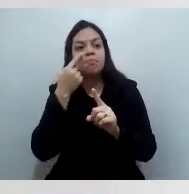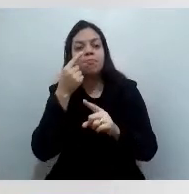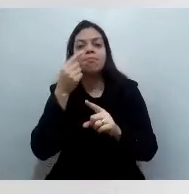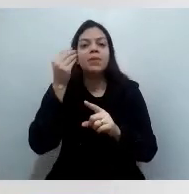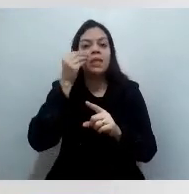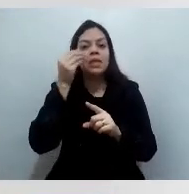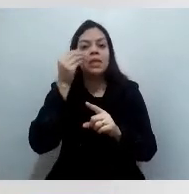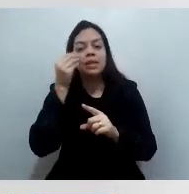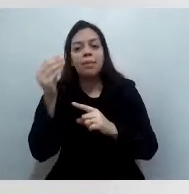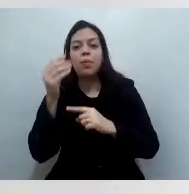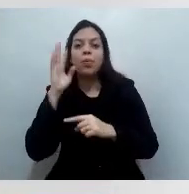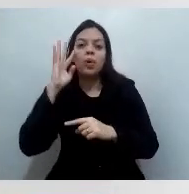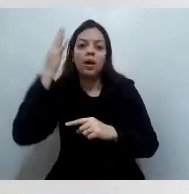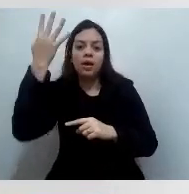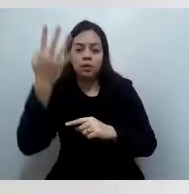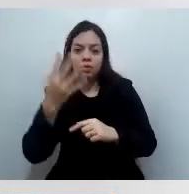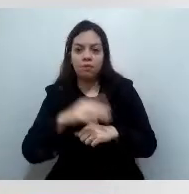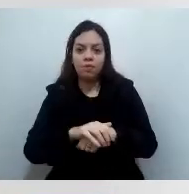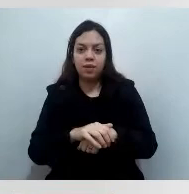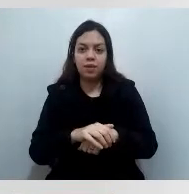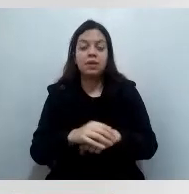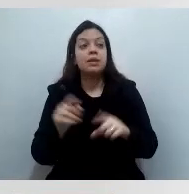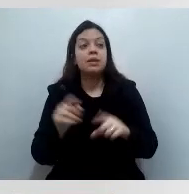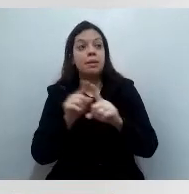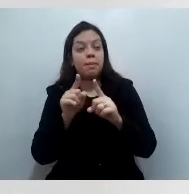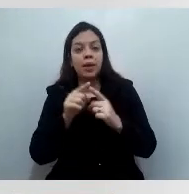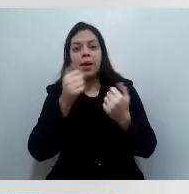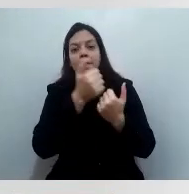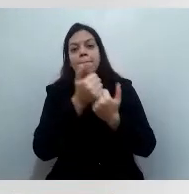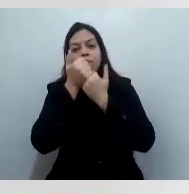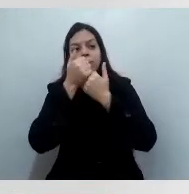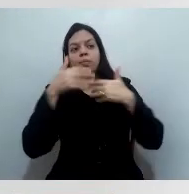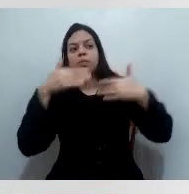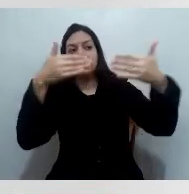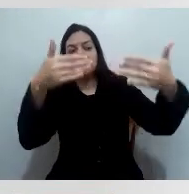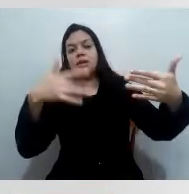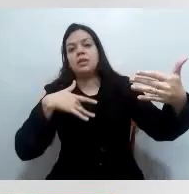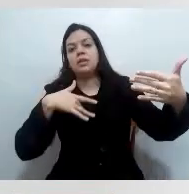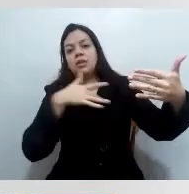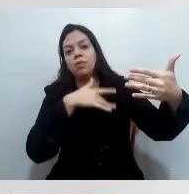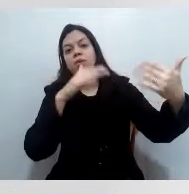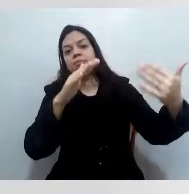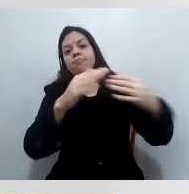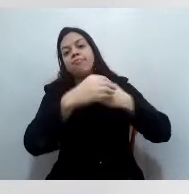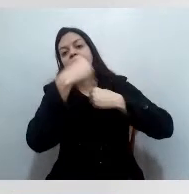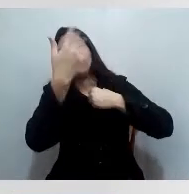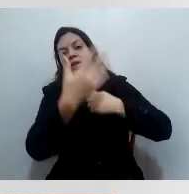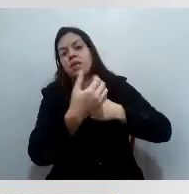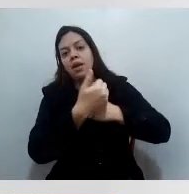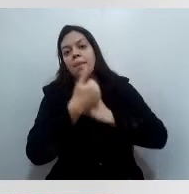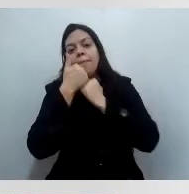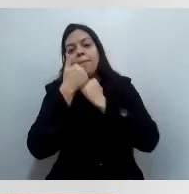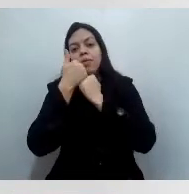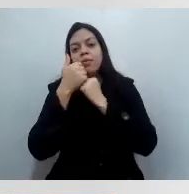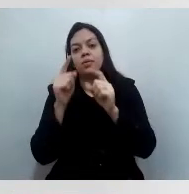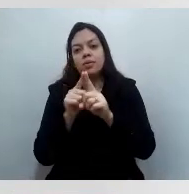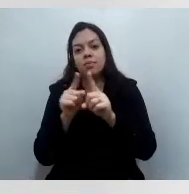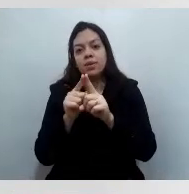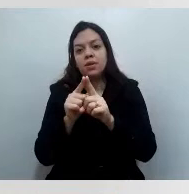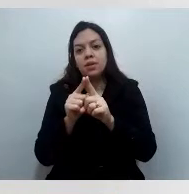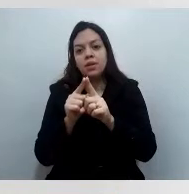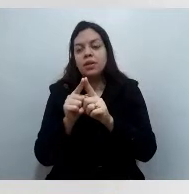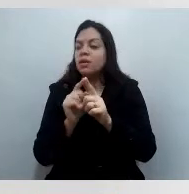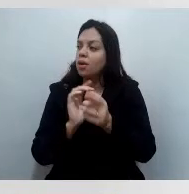apoio do Ministério da Saúde para resolver o mais rápido possível essa situação. Nossa, essa sua resposta foi um